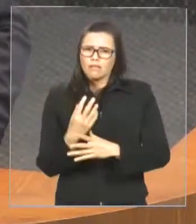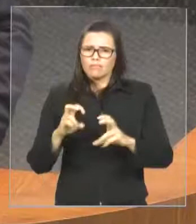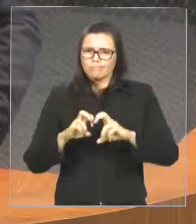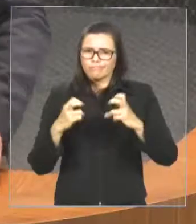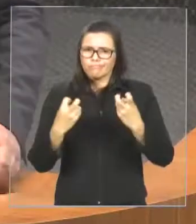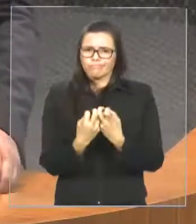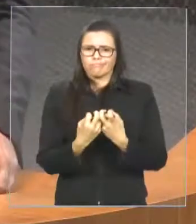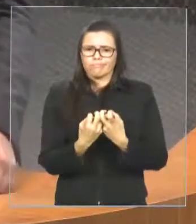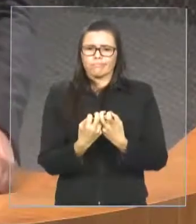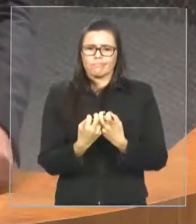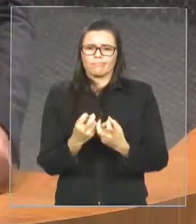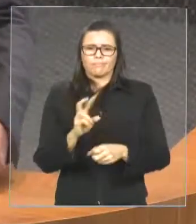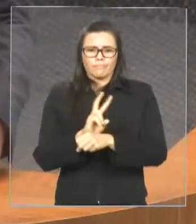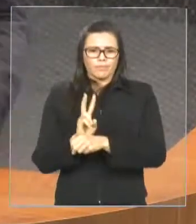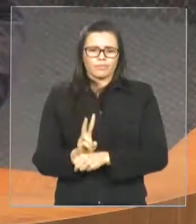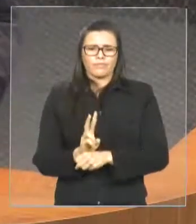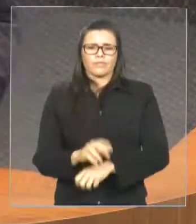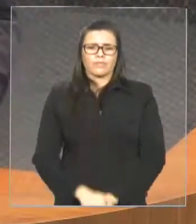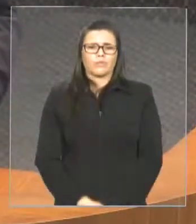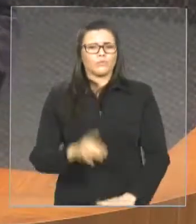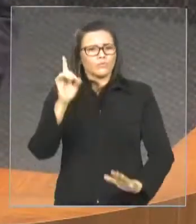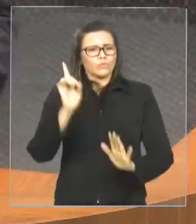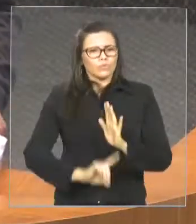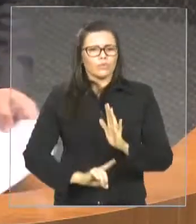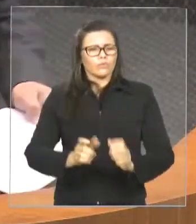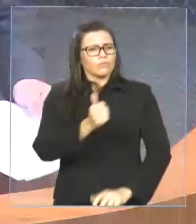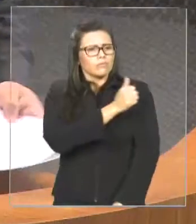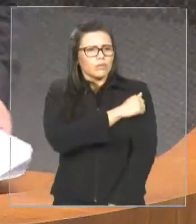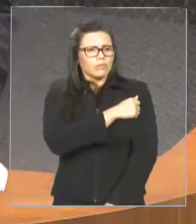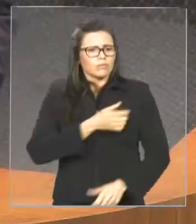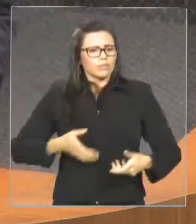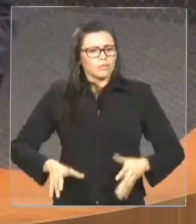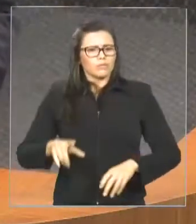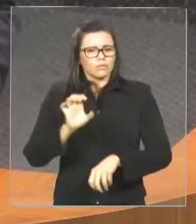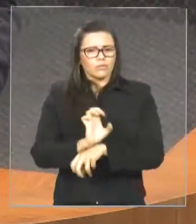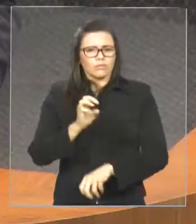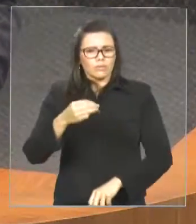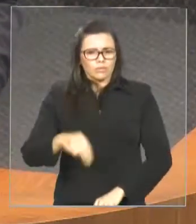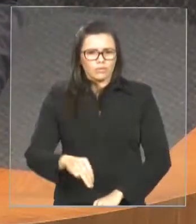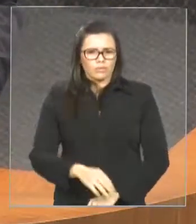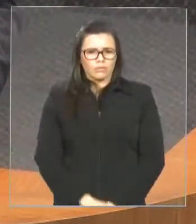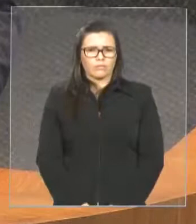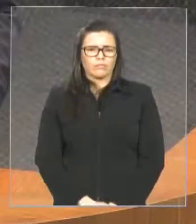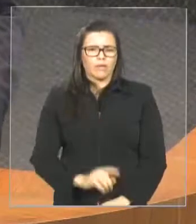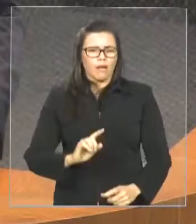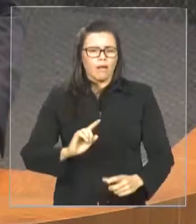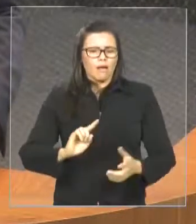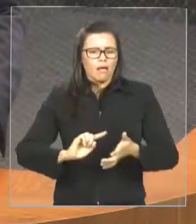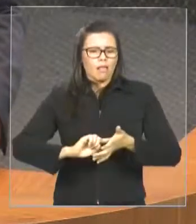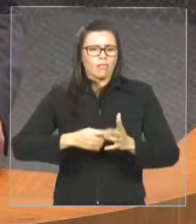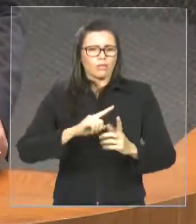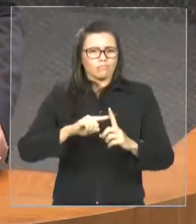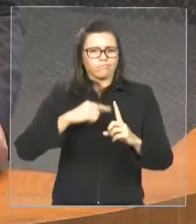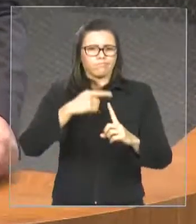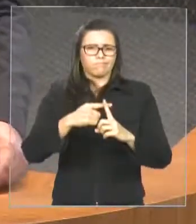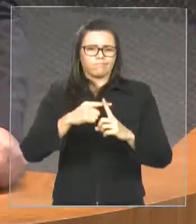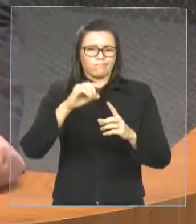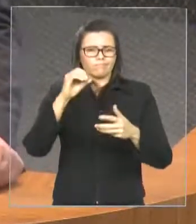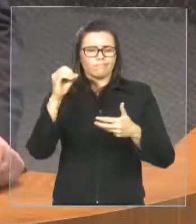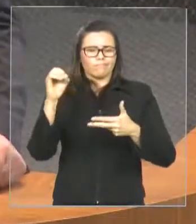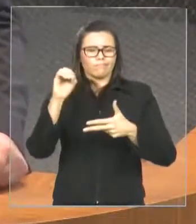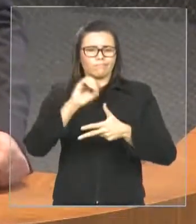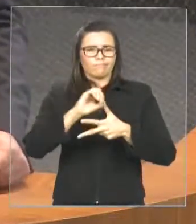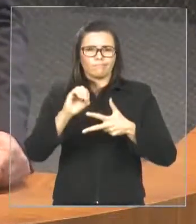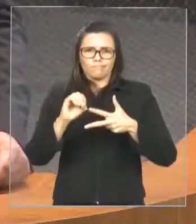discutir a questão da bonificação das notas do Enem para os alunos oriundos das escolas públicas do Estado do